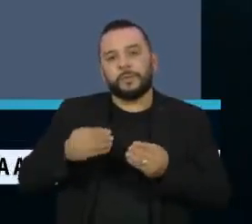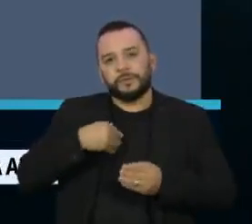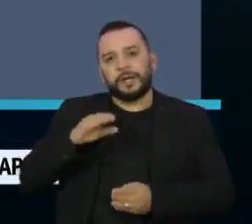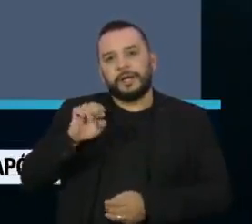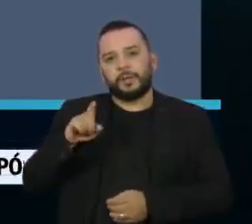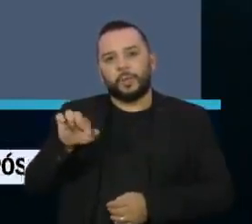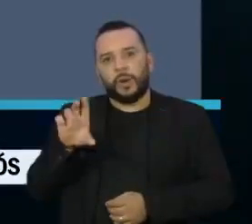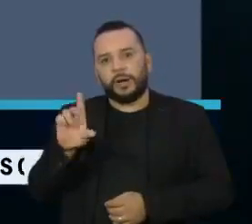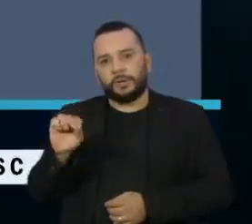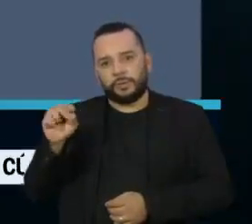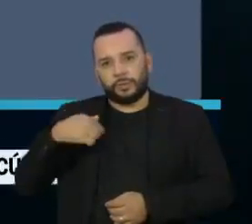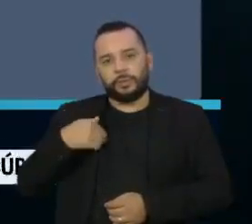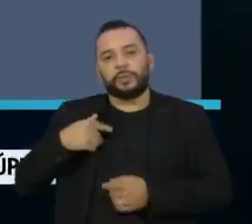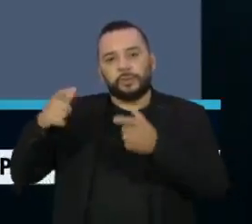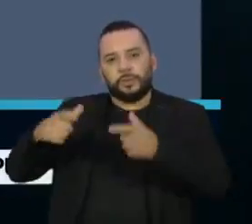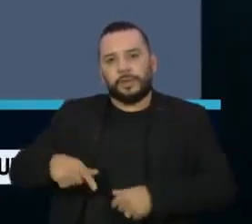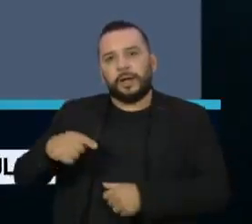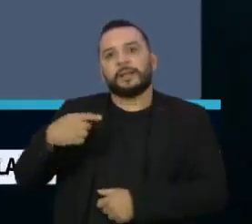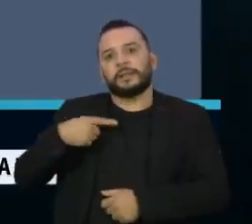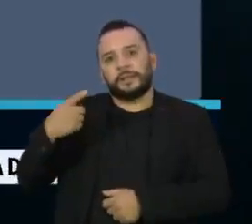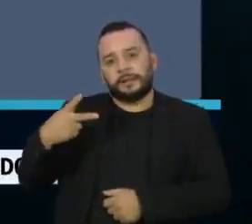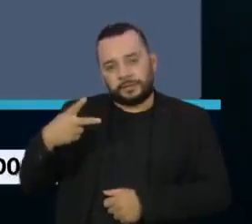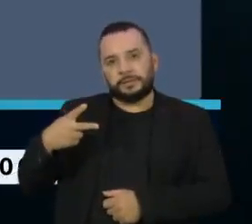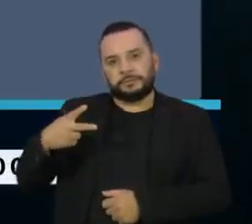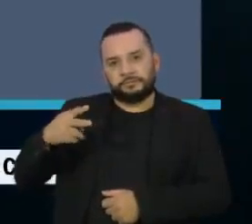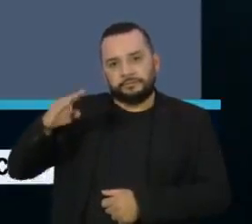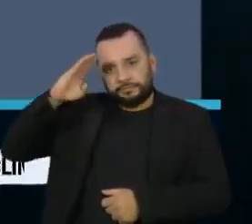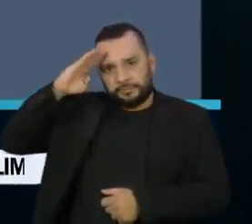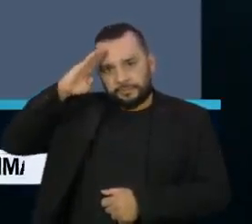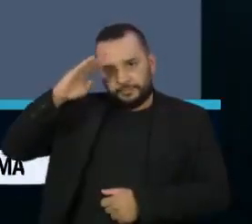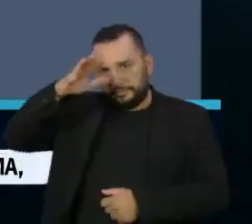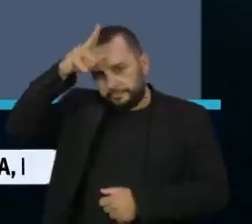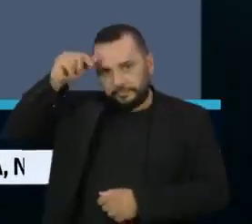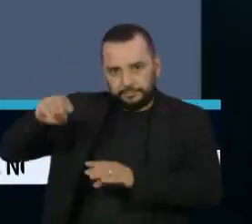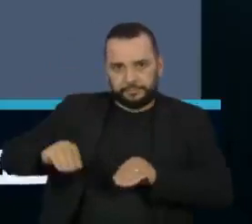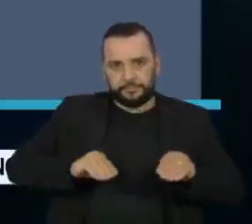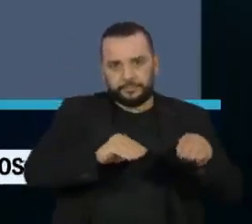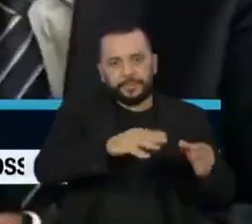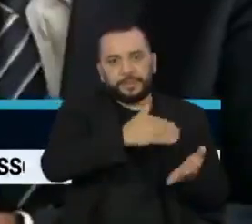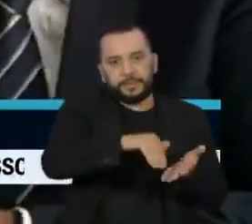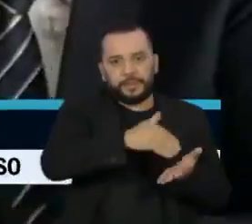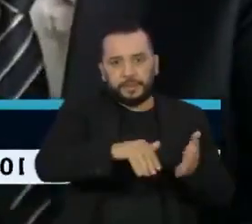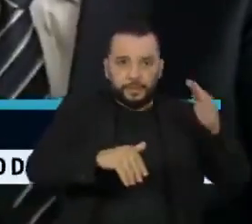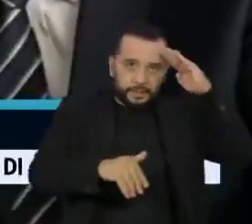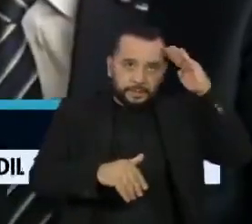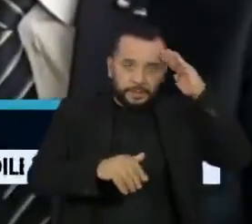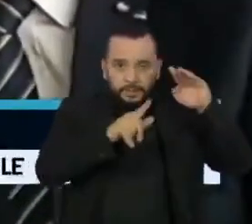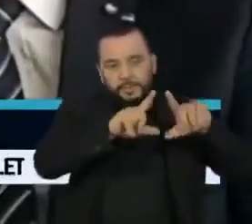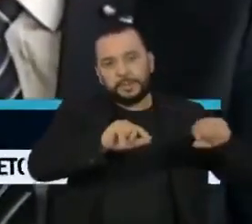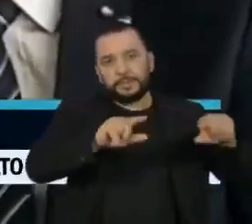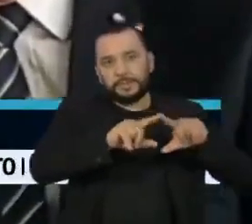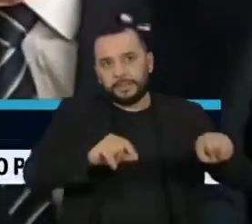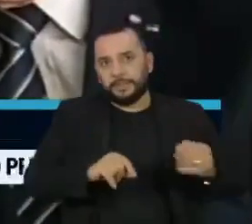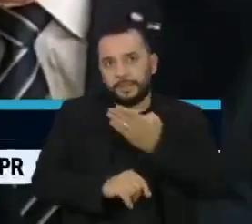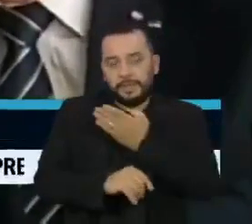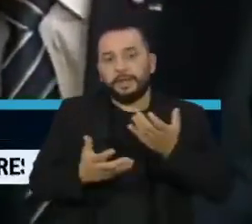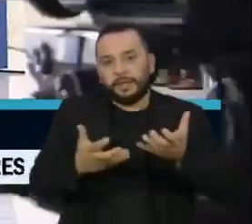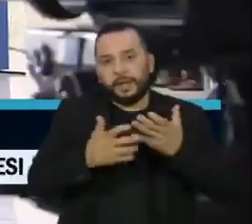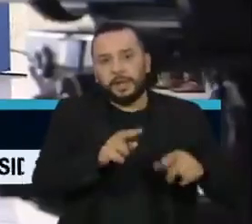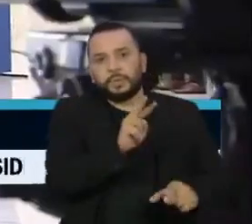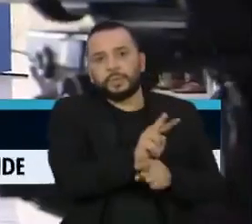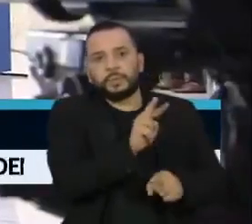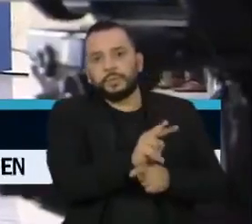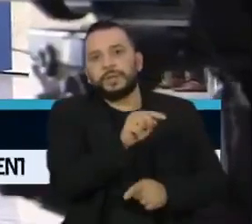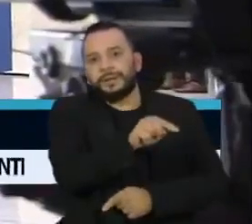da 12ª região militar de Manaus, para a Secretaria-Geral do Exército, em Brasília. O governo quer manter Pazuello por